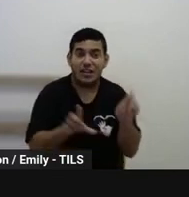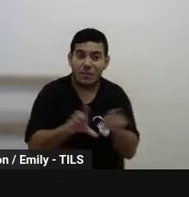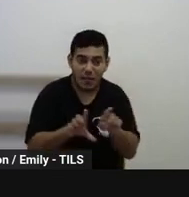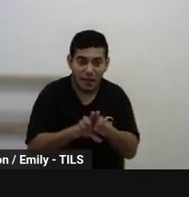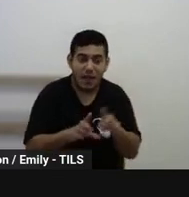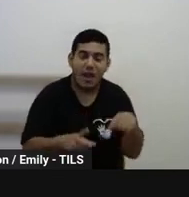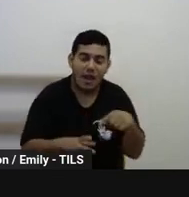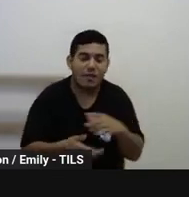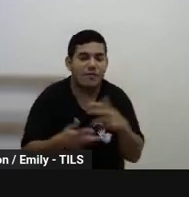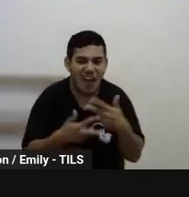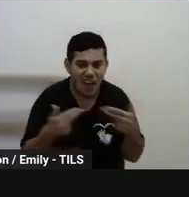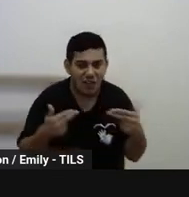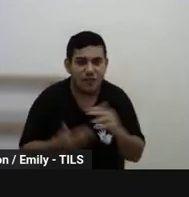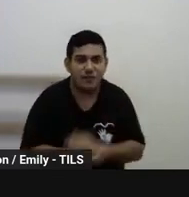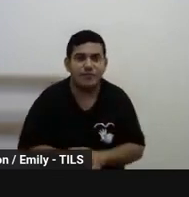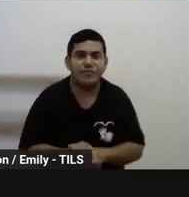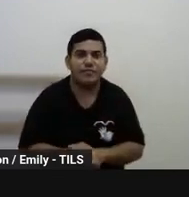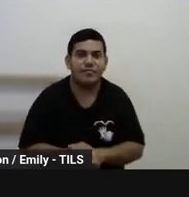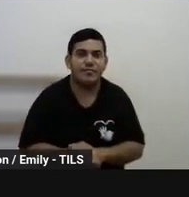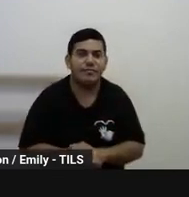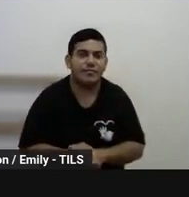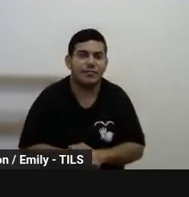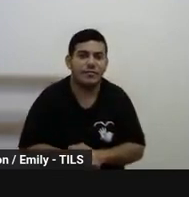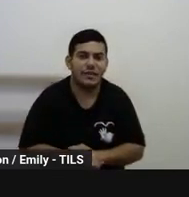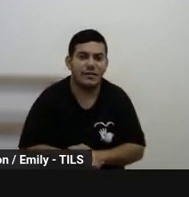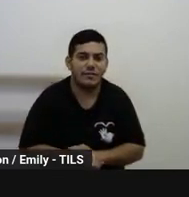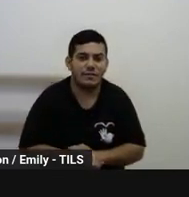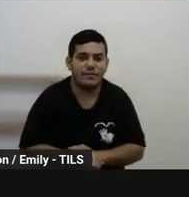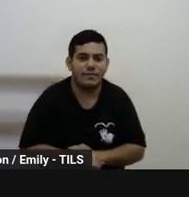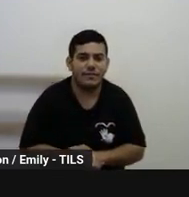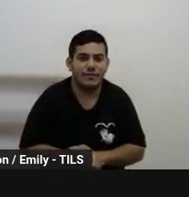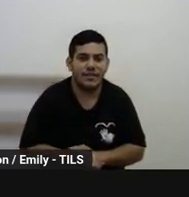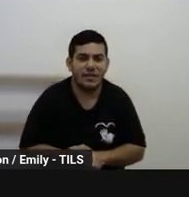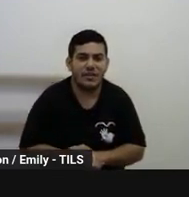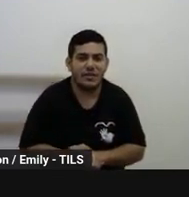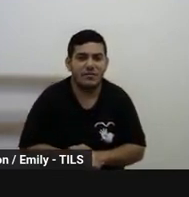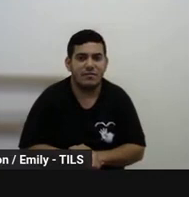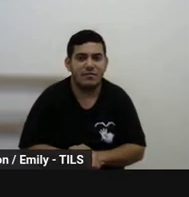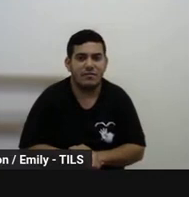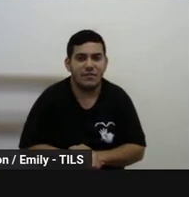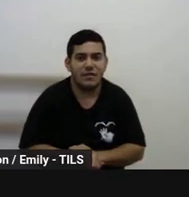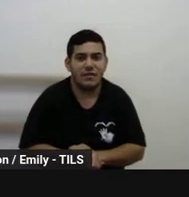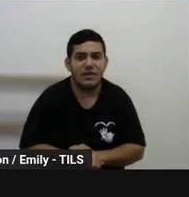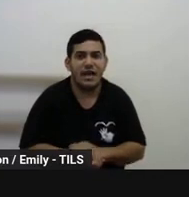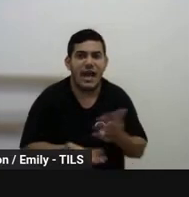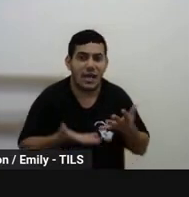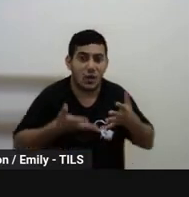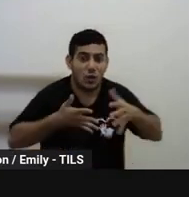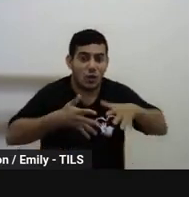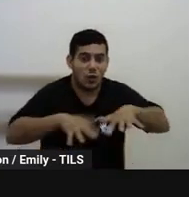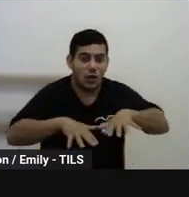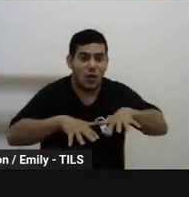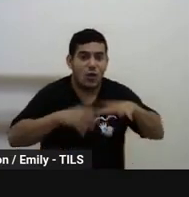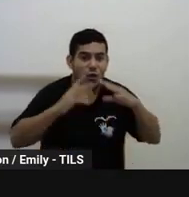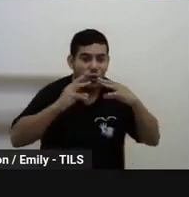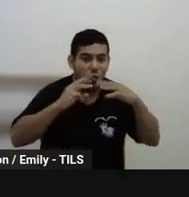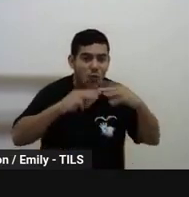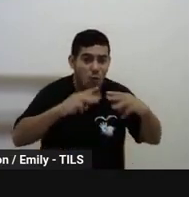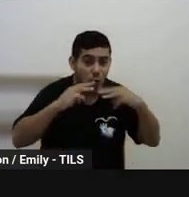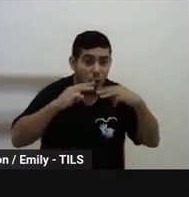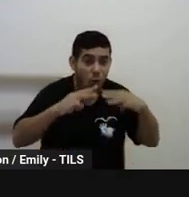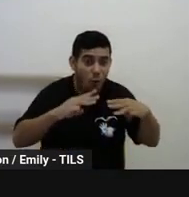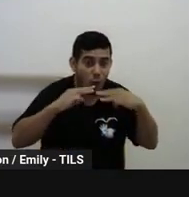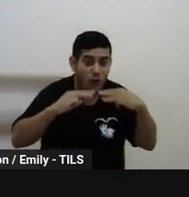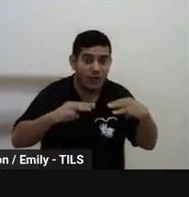Enfim, são possibilidades e caminhos, tá? Além disso, a inclusão, né, de músicas, danças,